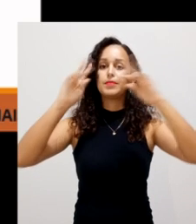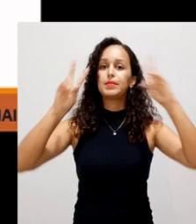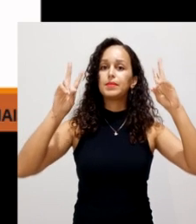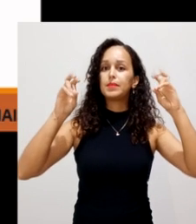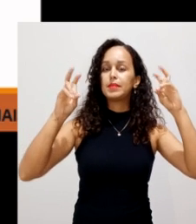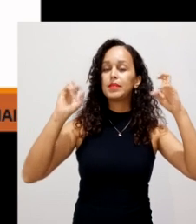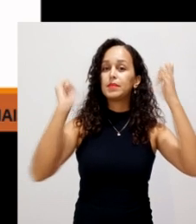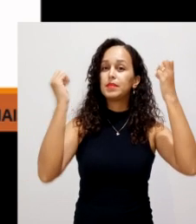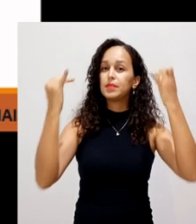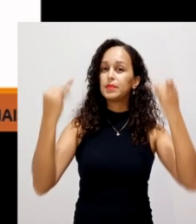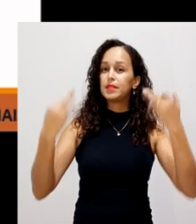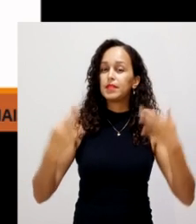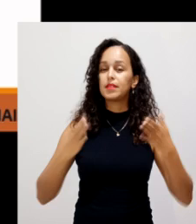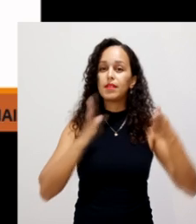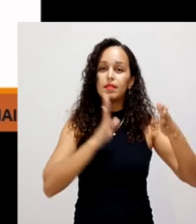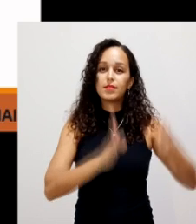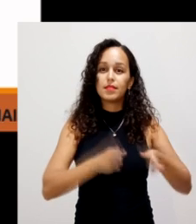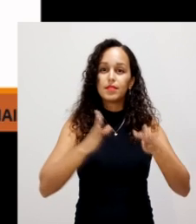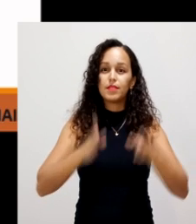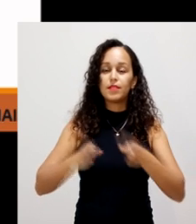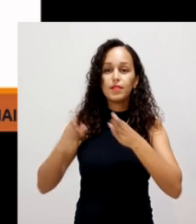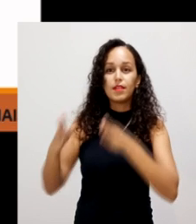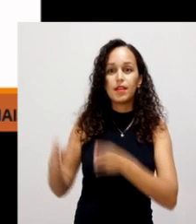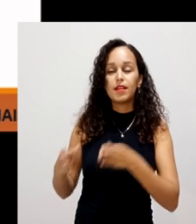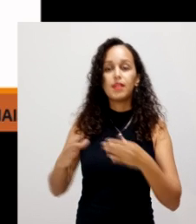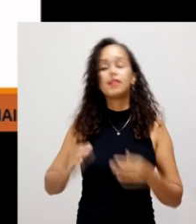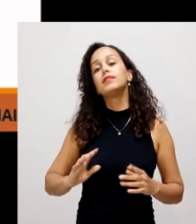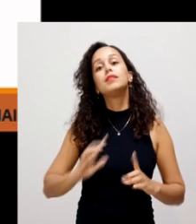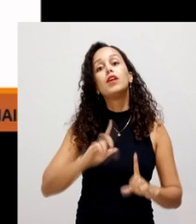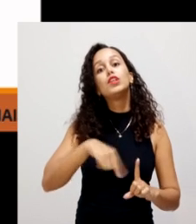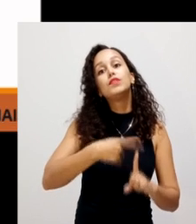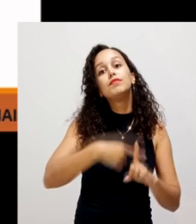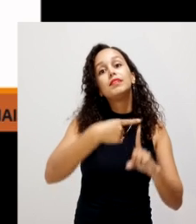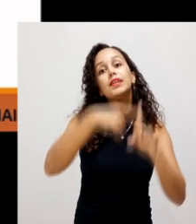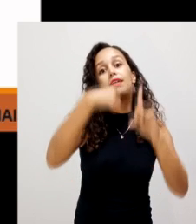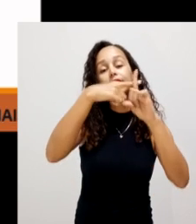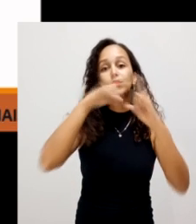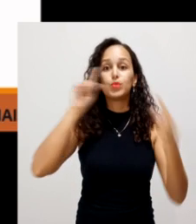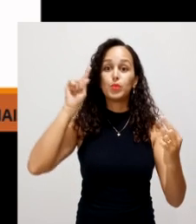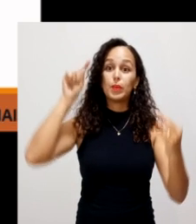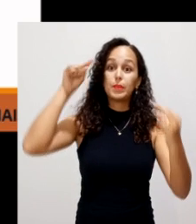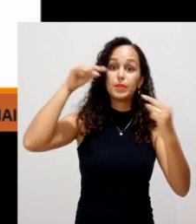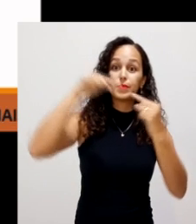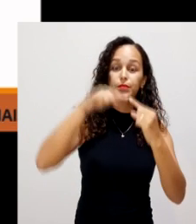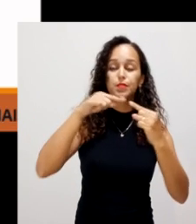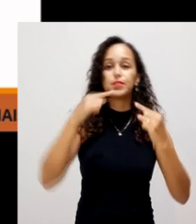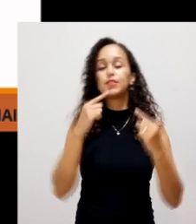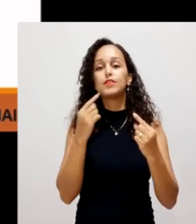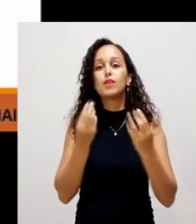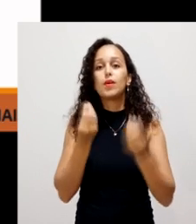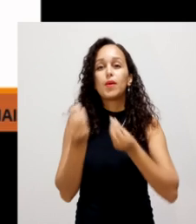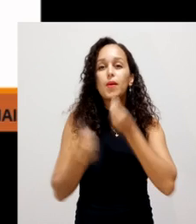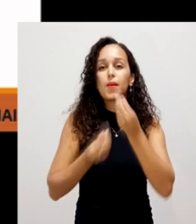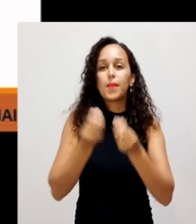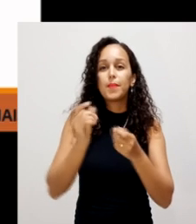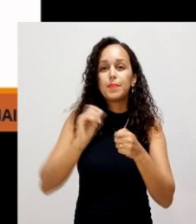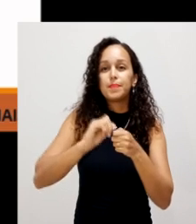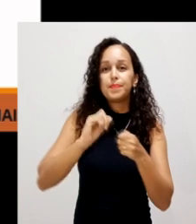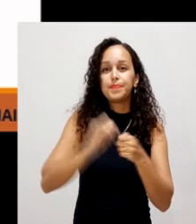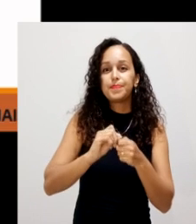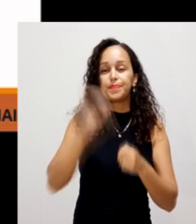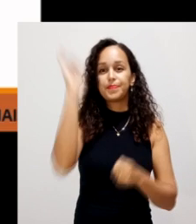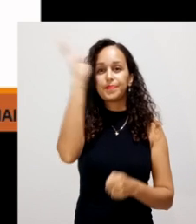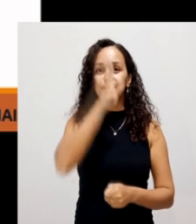a compostagem, quais são as fases do processo de compostagem, as vantagens, quais os objetivos, como fazer as montagens das